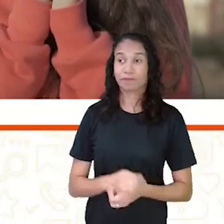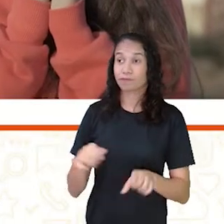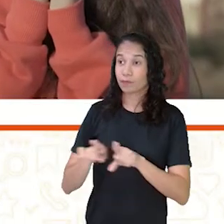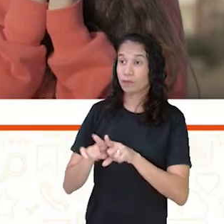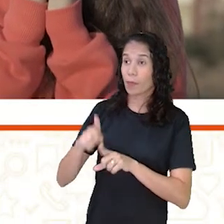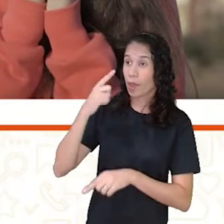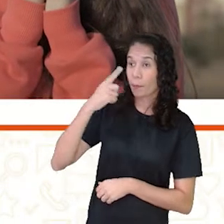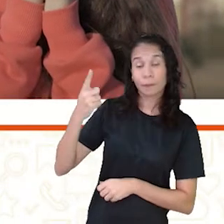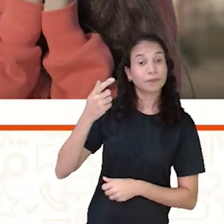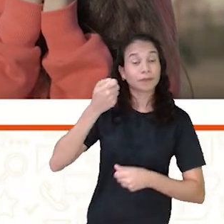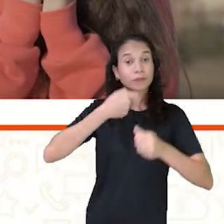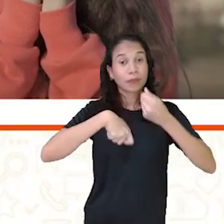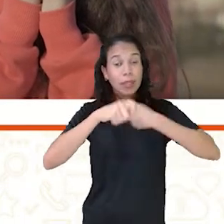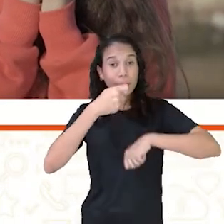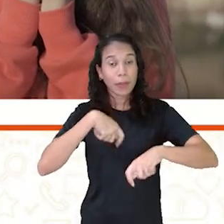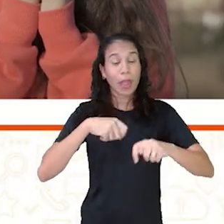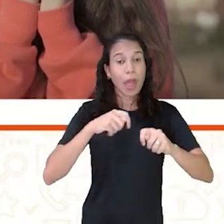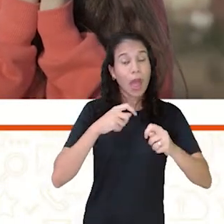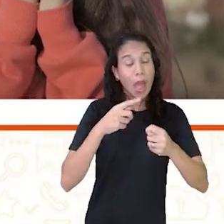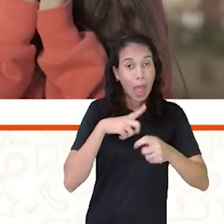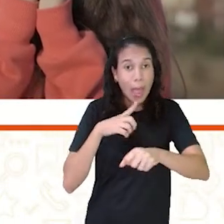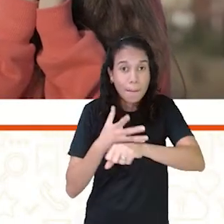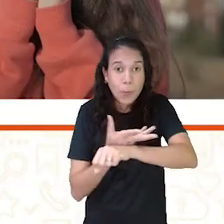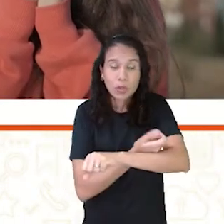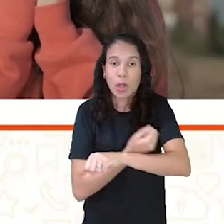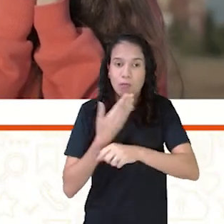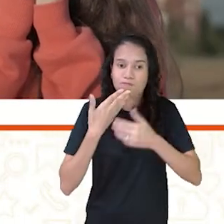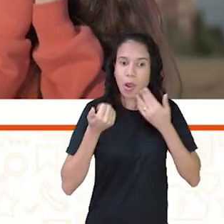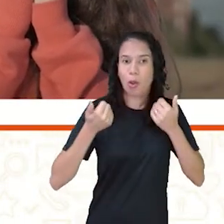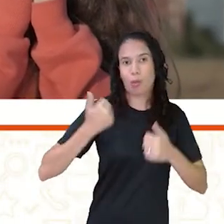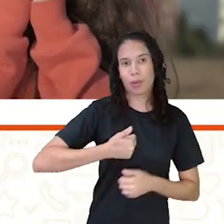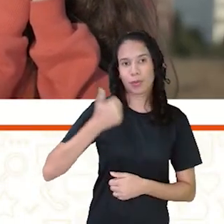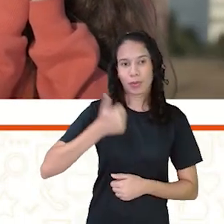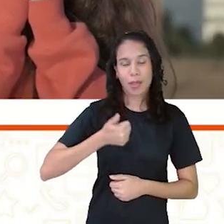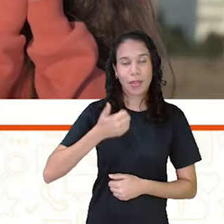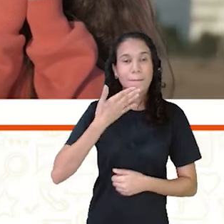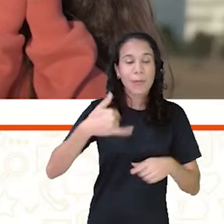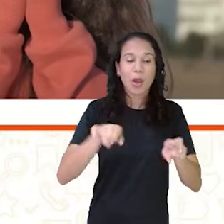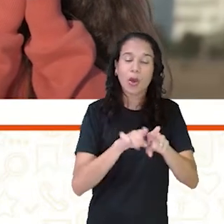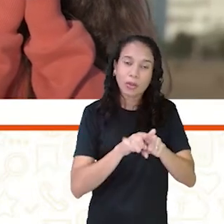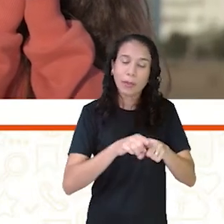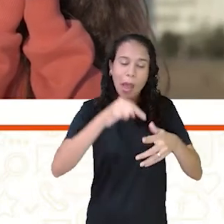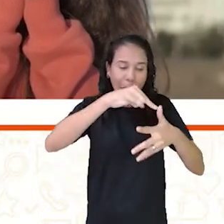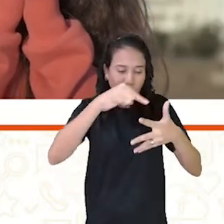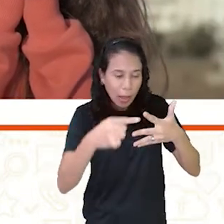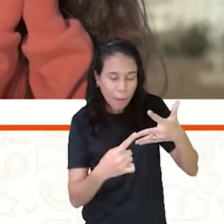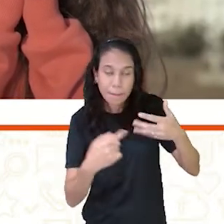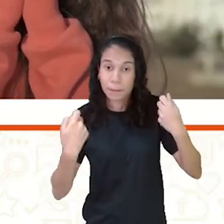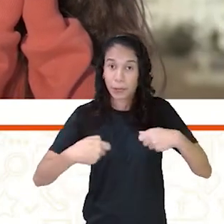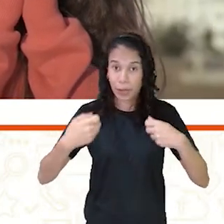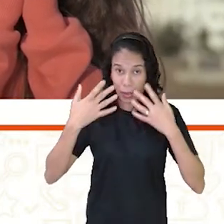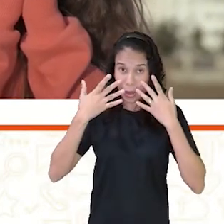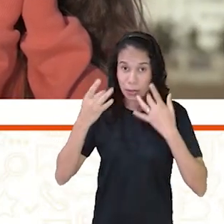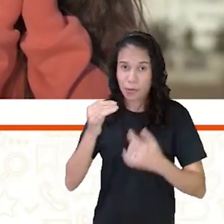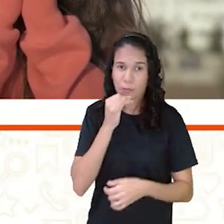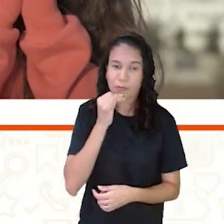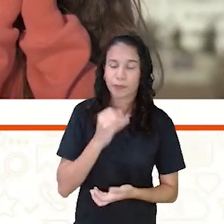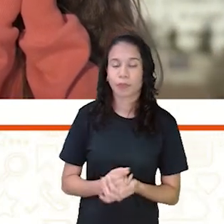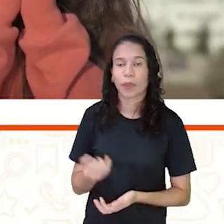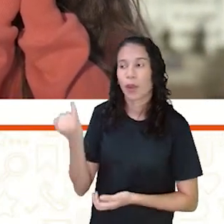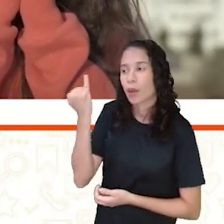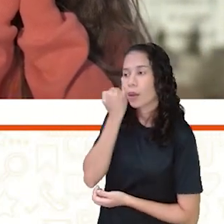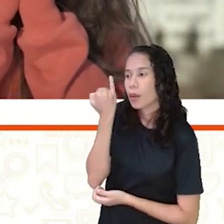Administrar as emoções com assertividade. Melhorar os aspectos que necessitam de atenção, como a procrastinação